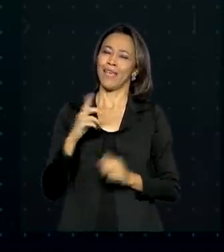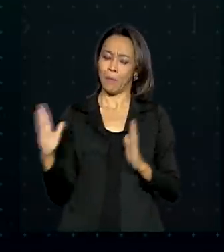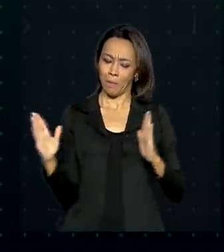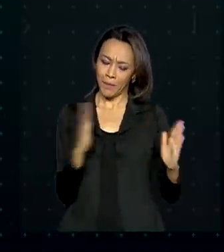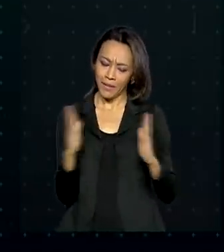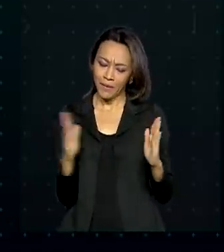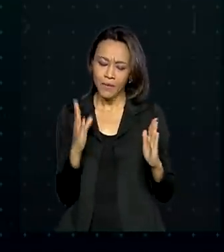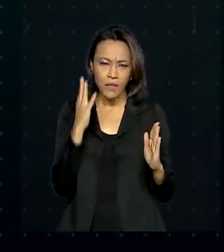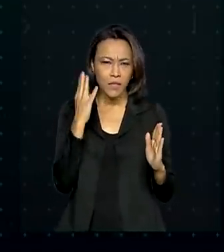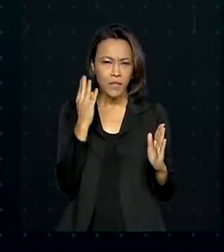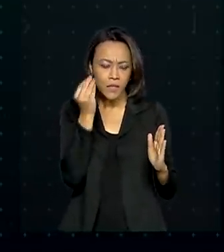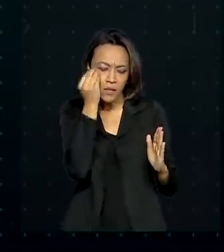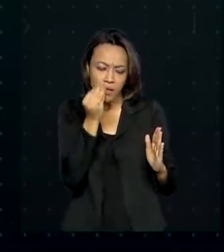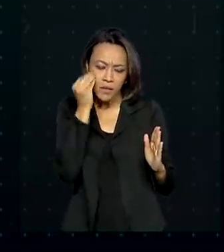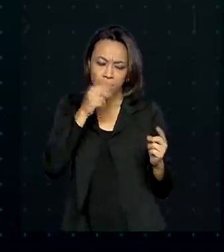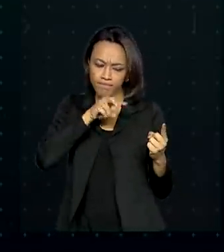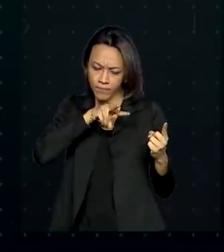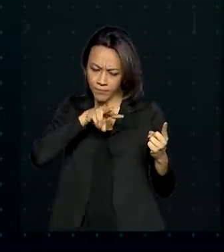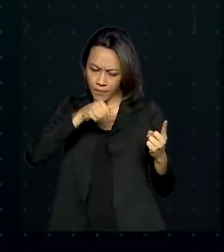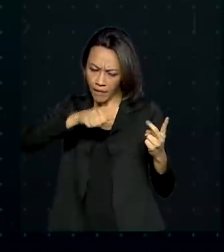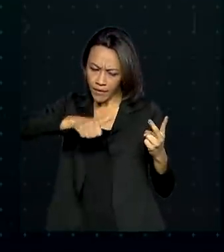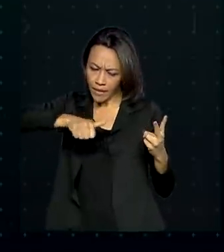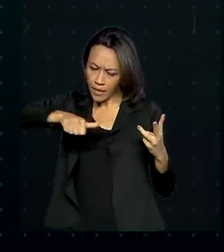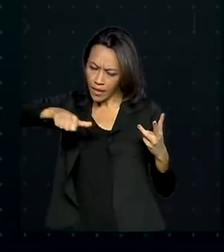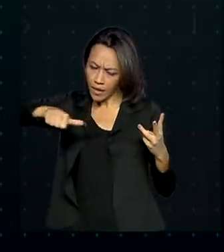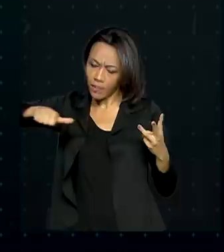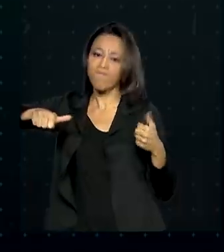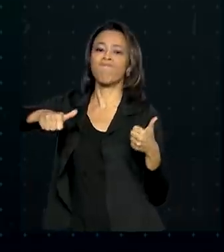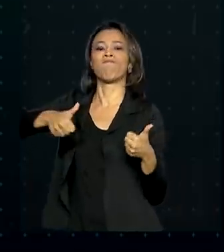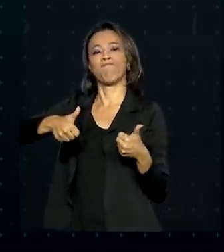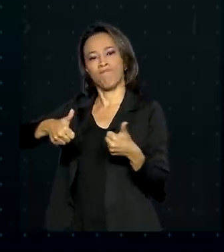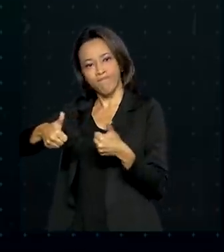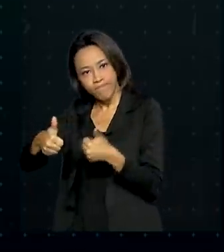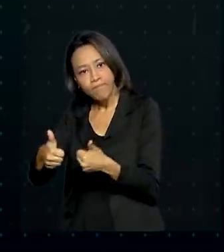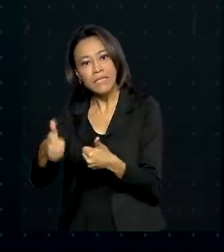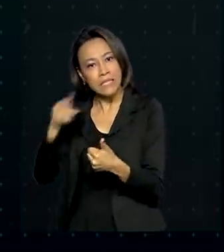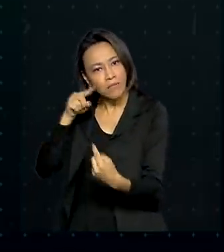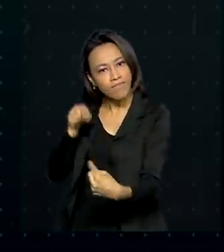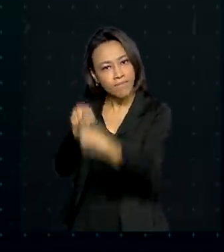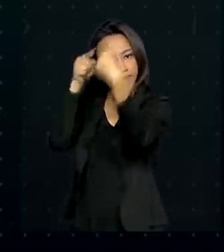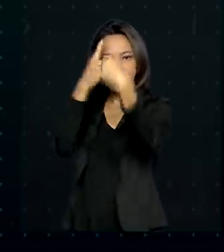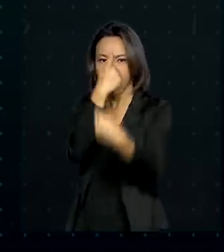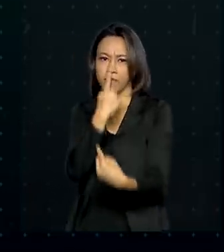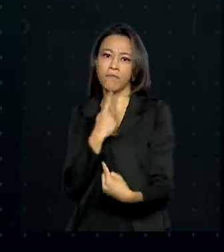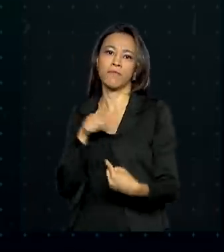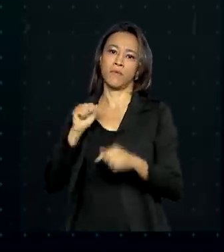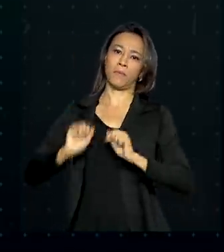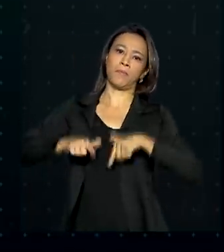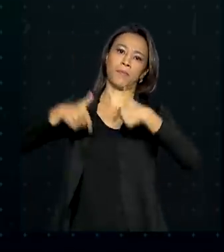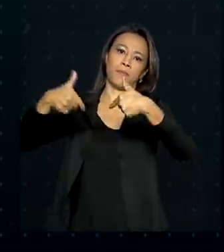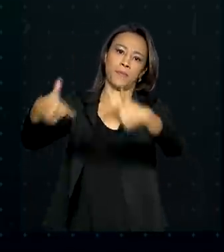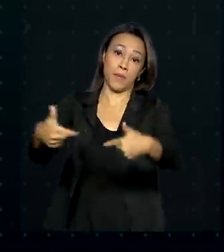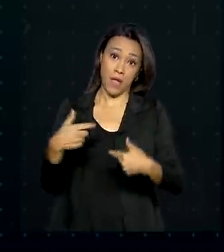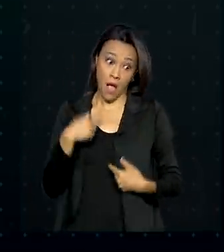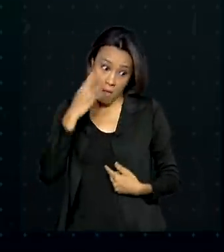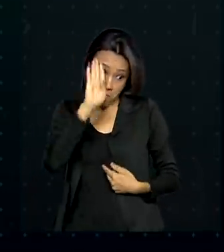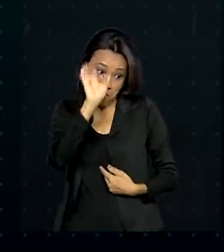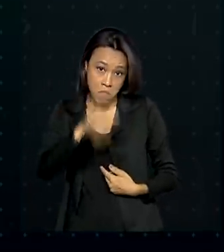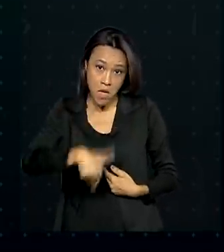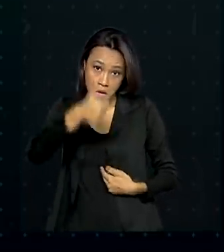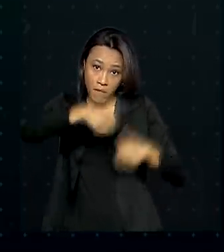experiência, com avaliação de desempenho e aptidão para atividade. Apenas os mais bem avaliados serão